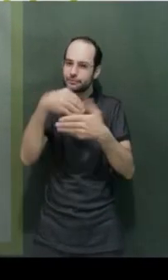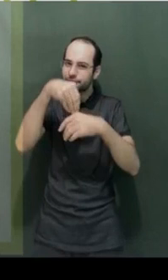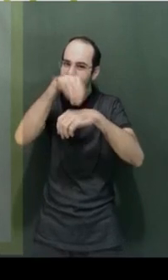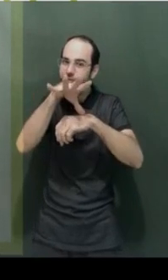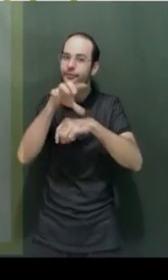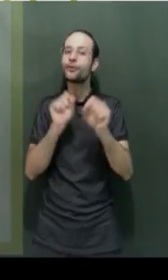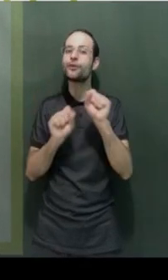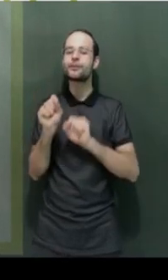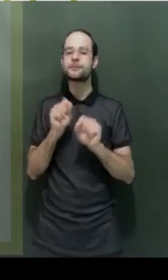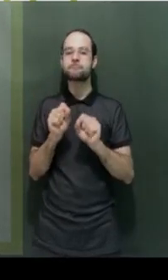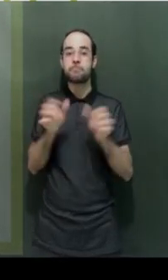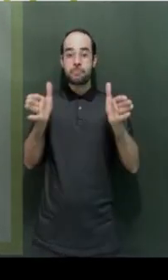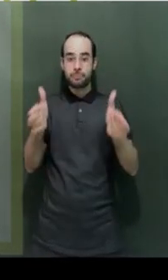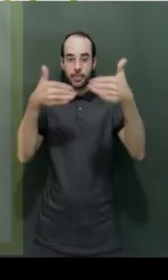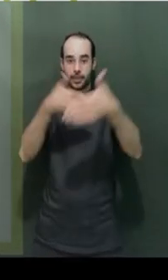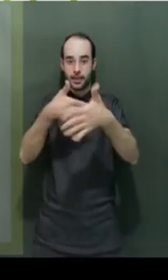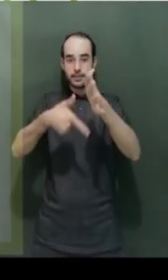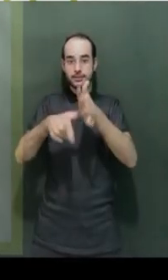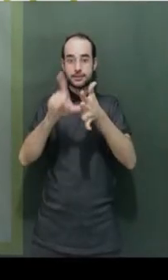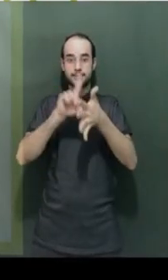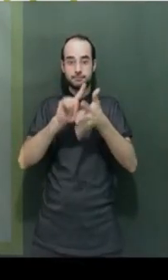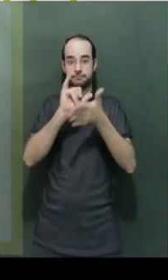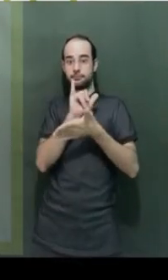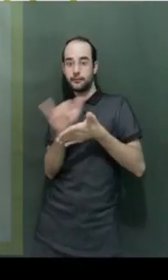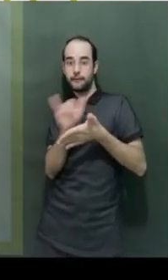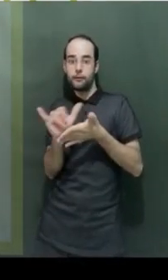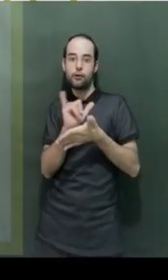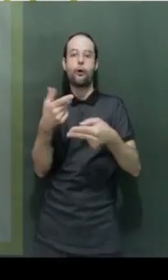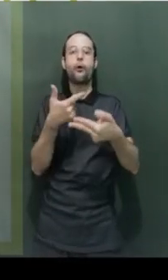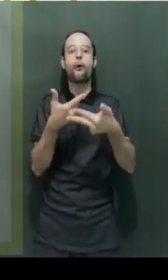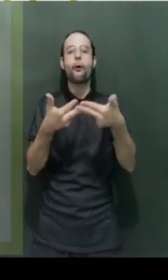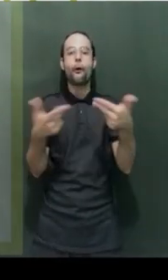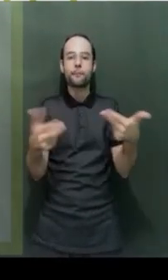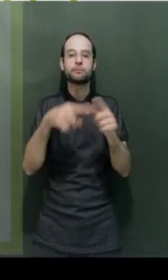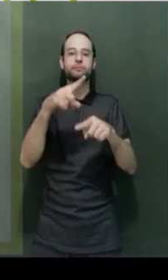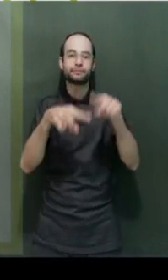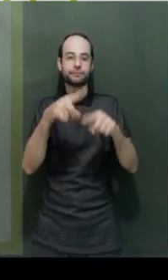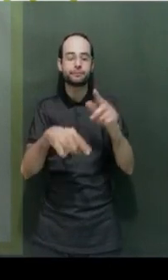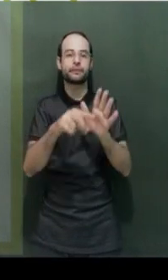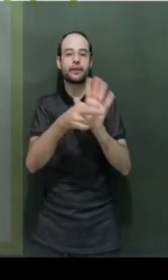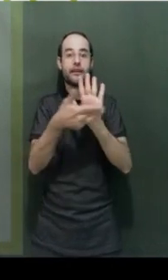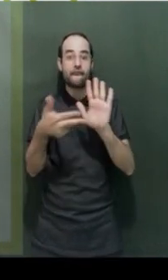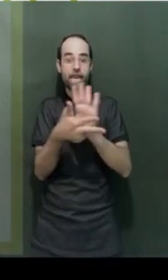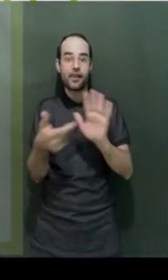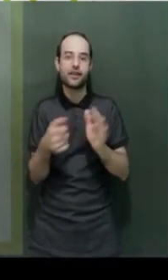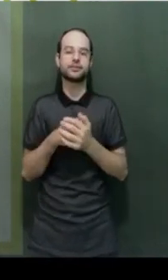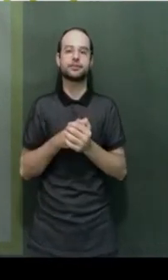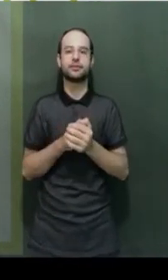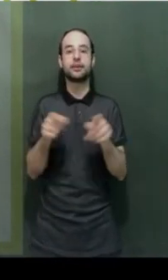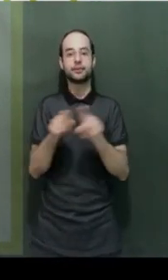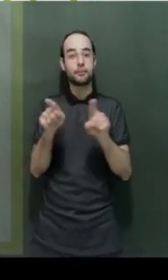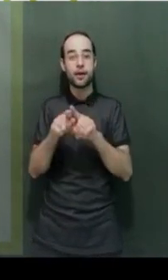a deixa hoje, a gente vai trabalhar com a caixa de antecipação dos objetos de referência e com o